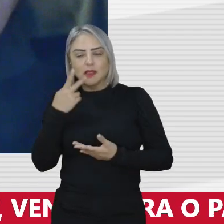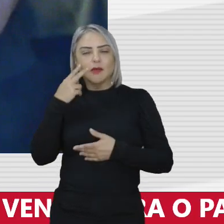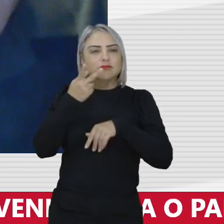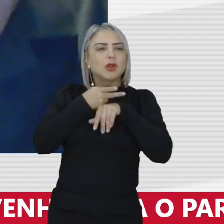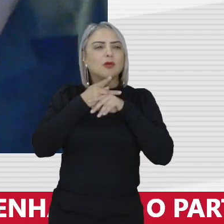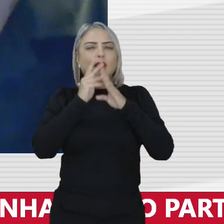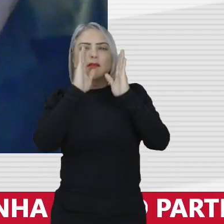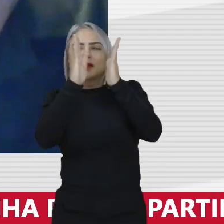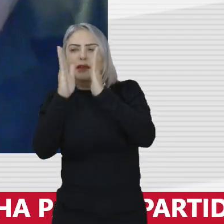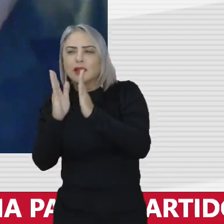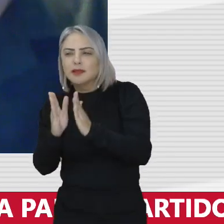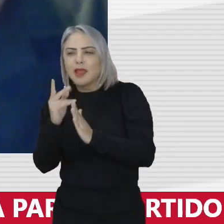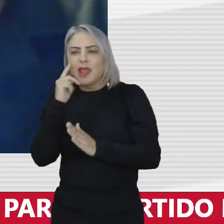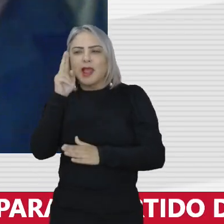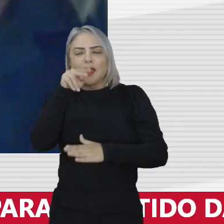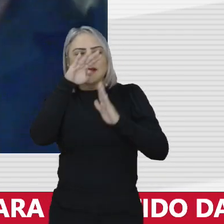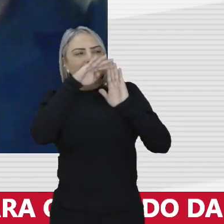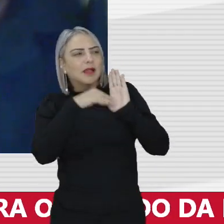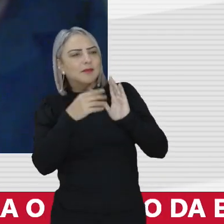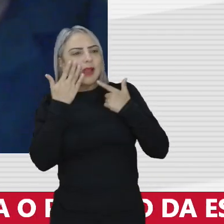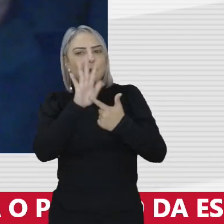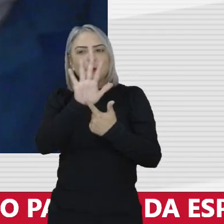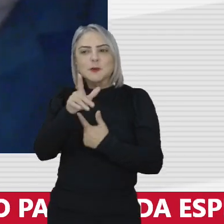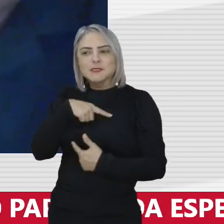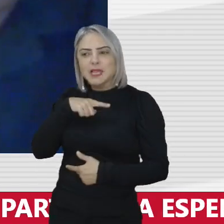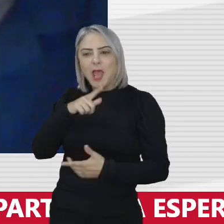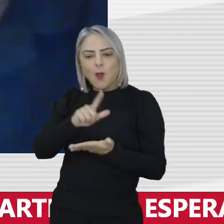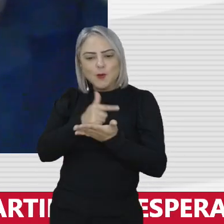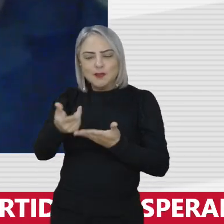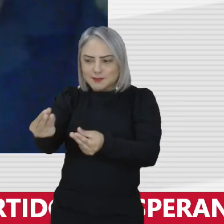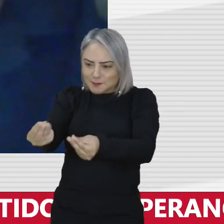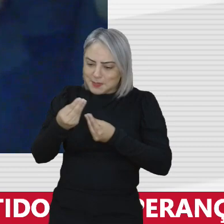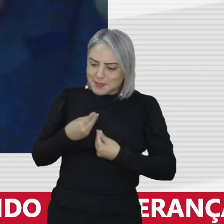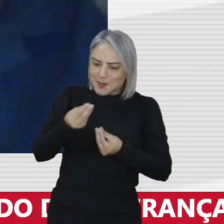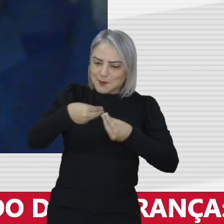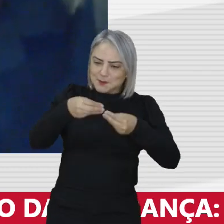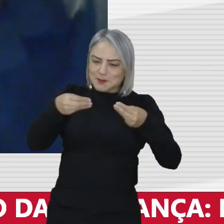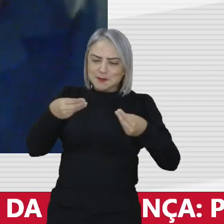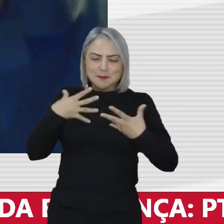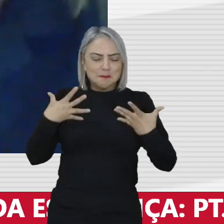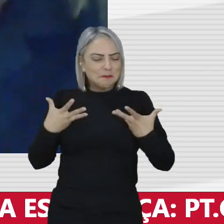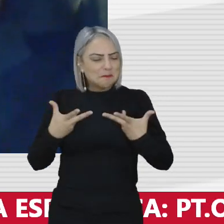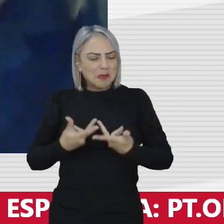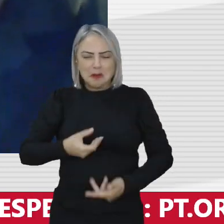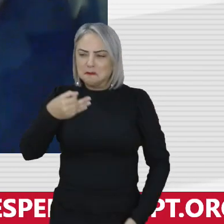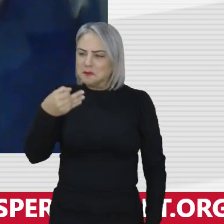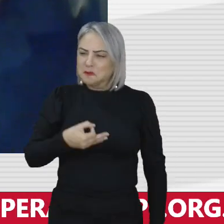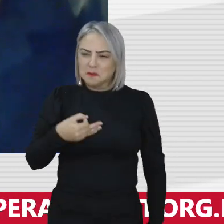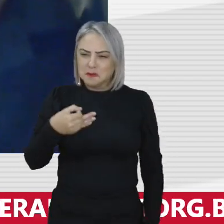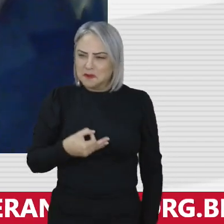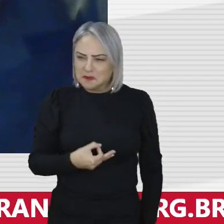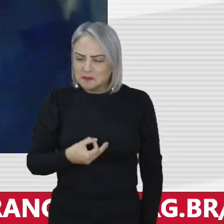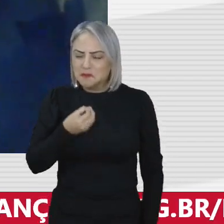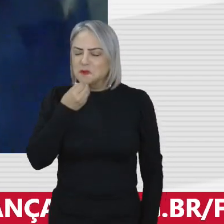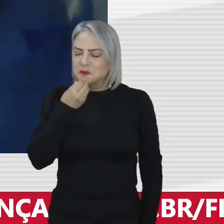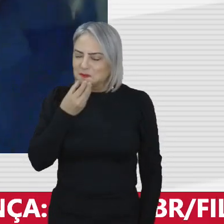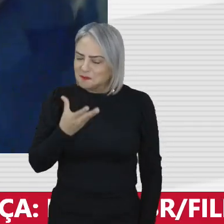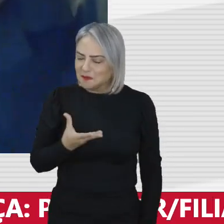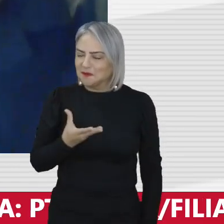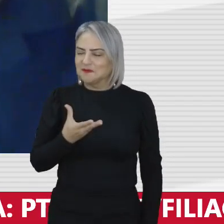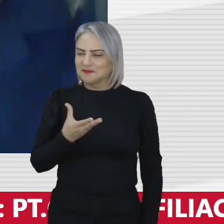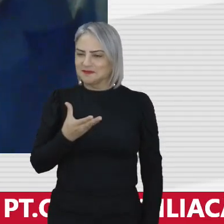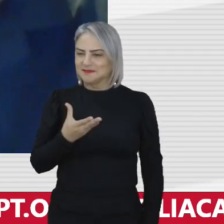queria olhar para te mostrar esse livro que você me deu maravilhoso maravilhoso muito bom então